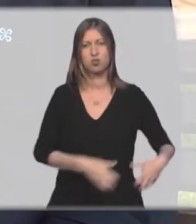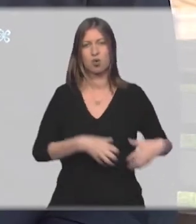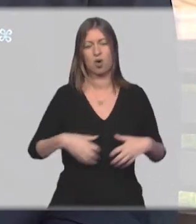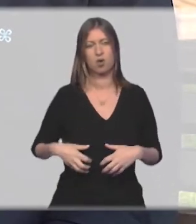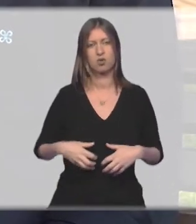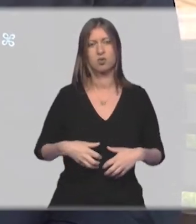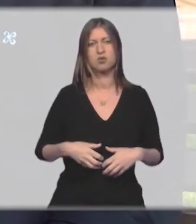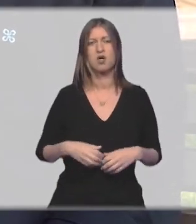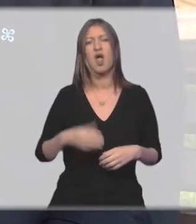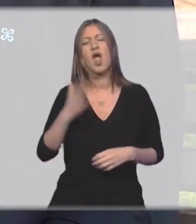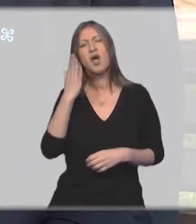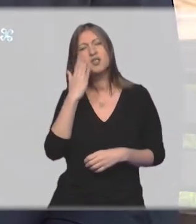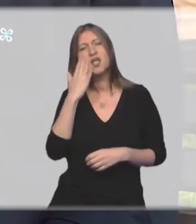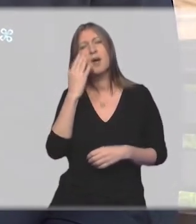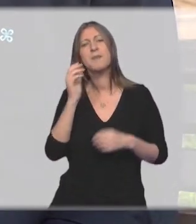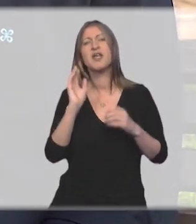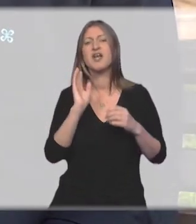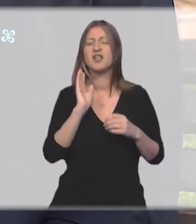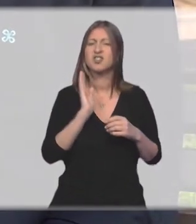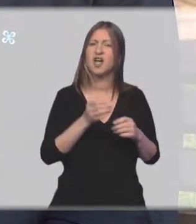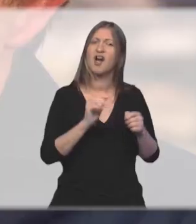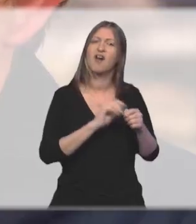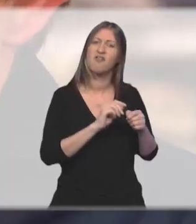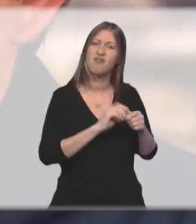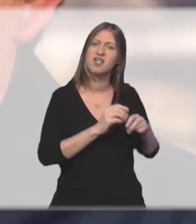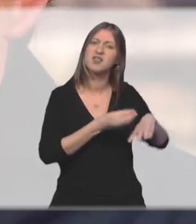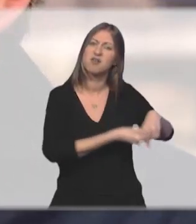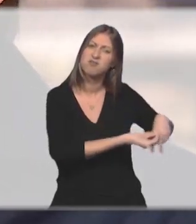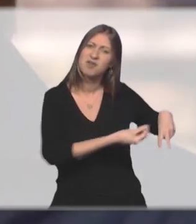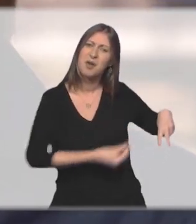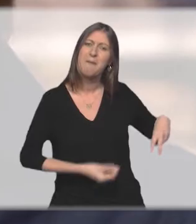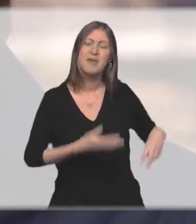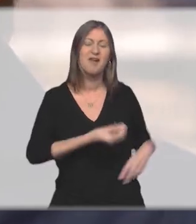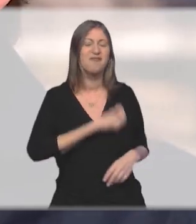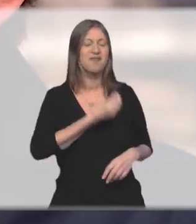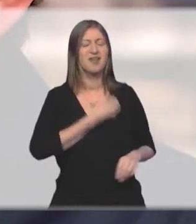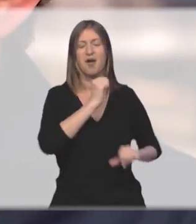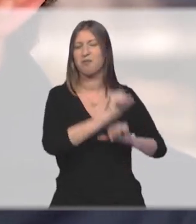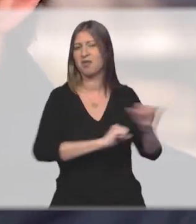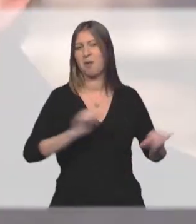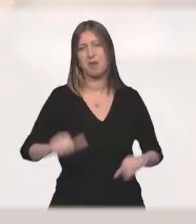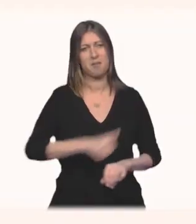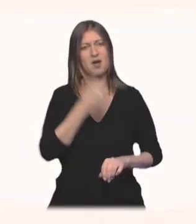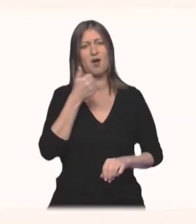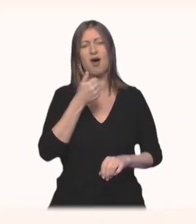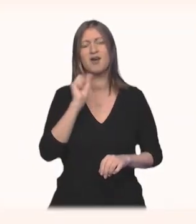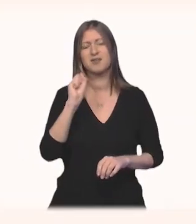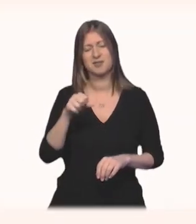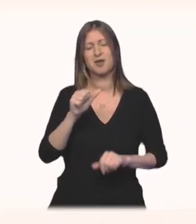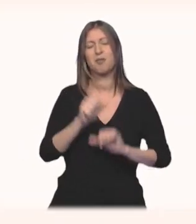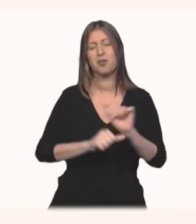sabia que assim que fazendo o transplante, minha vida ia mudar para melhor e mudou mesmo.